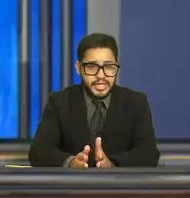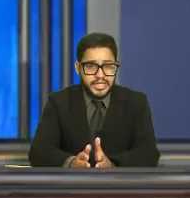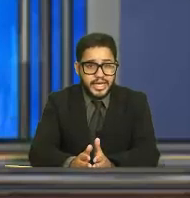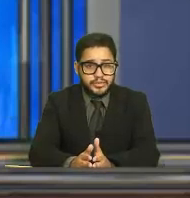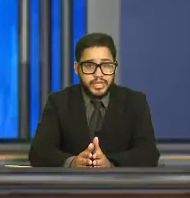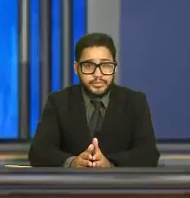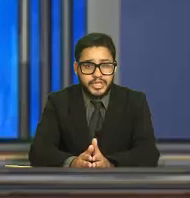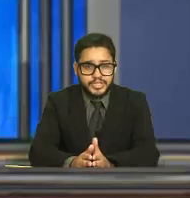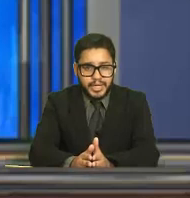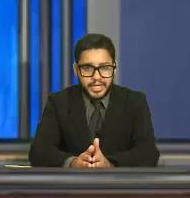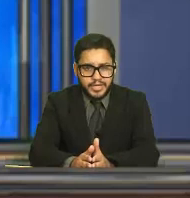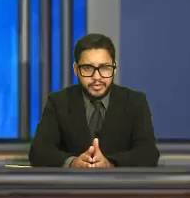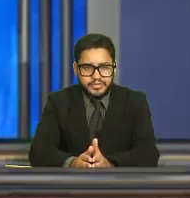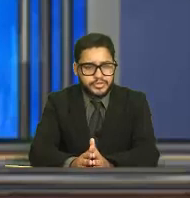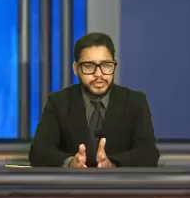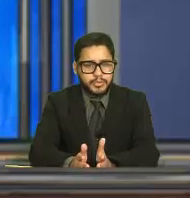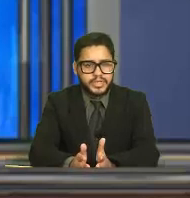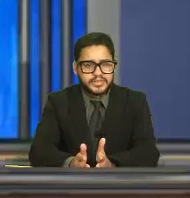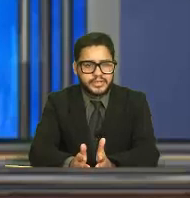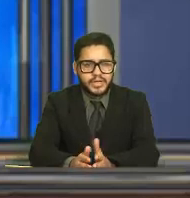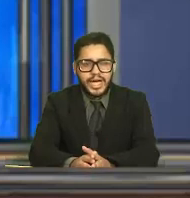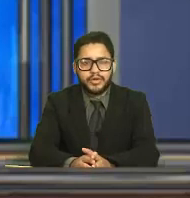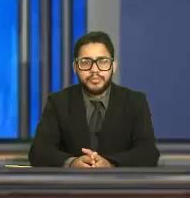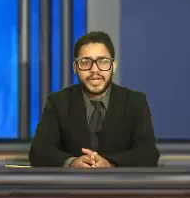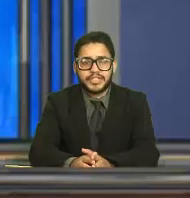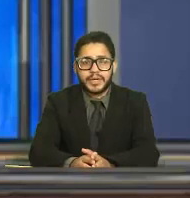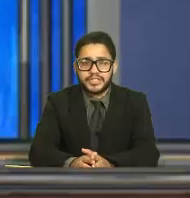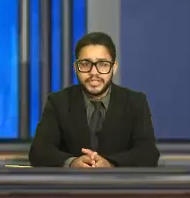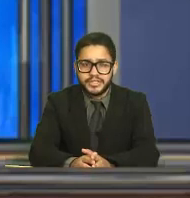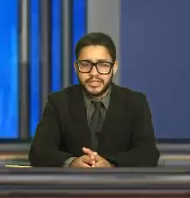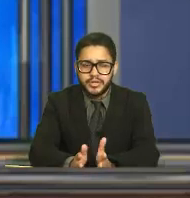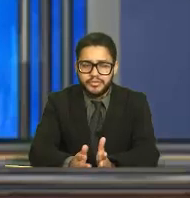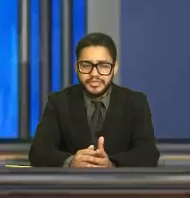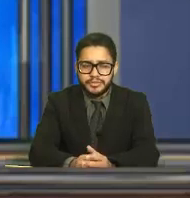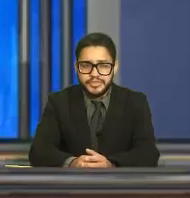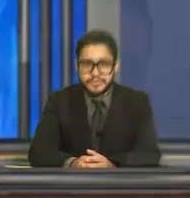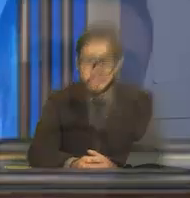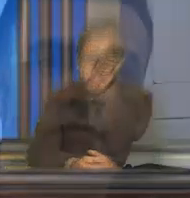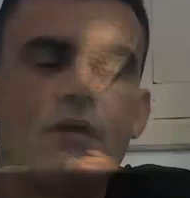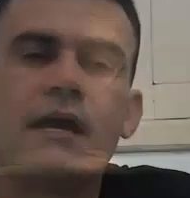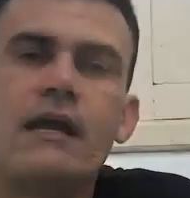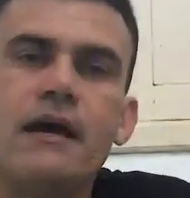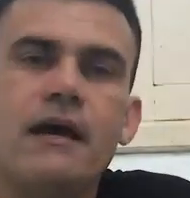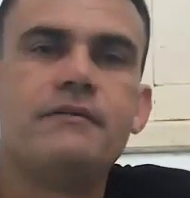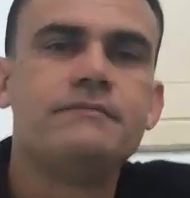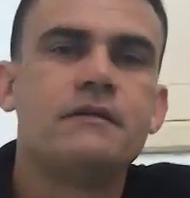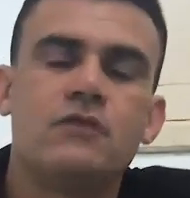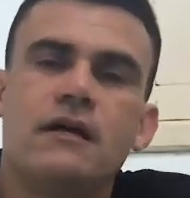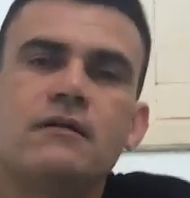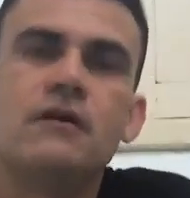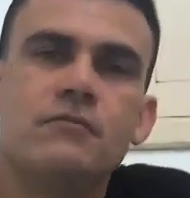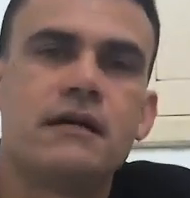Lazer, Ricardo Ramos Gaspar Convida toda a população a acompanhar as partidas Confira no vídeo Fala galera,